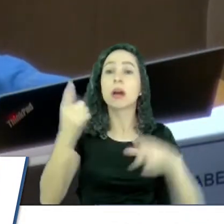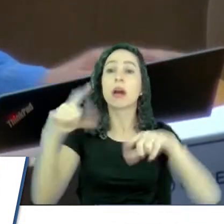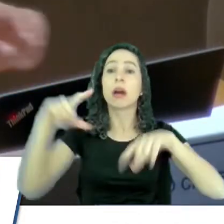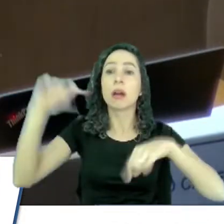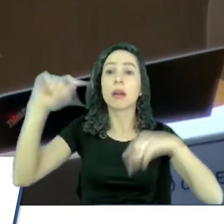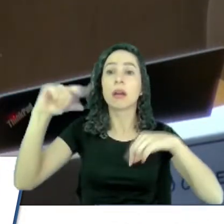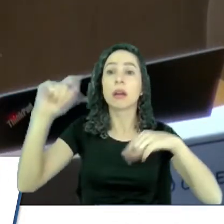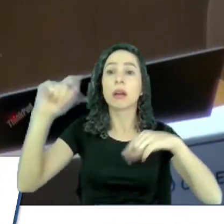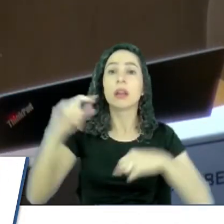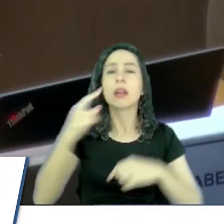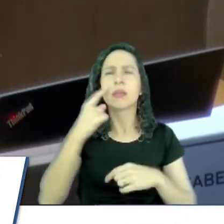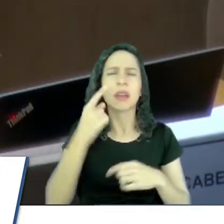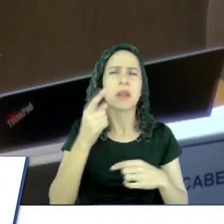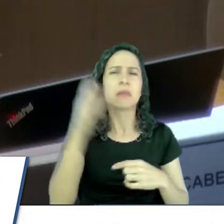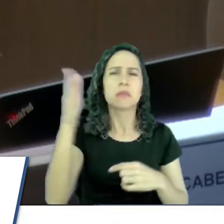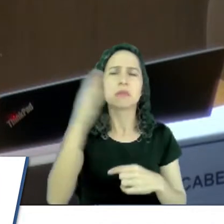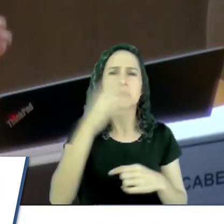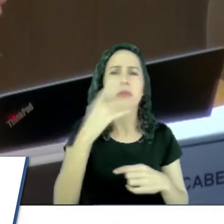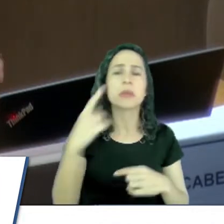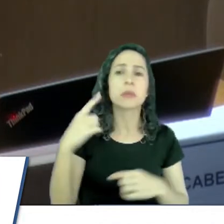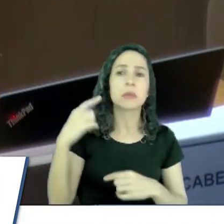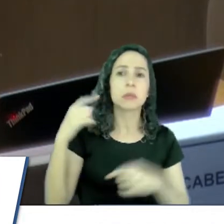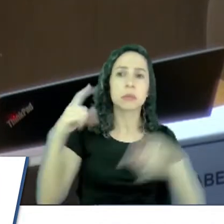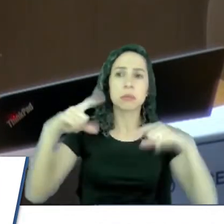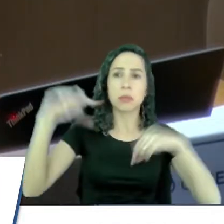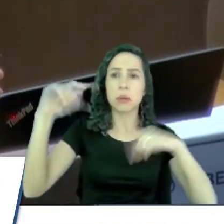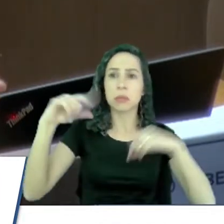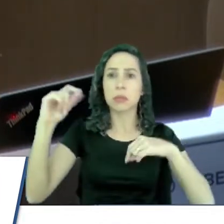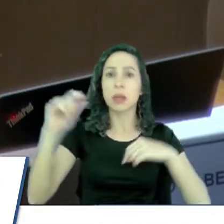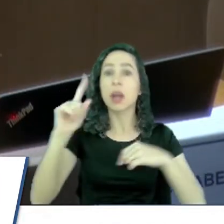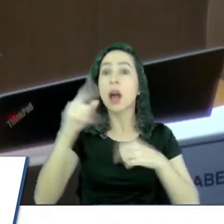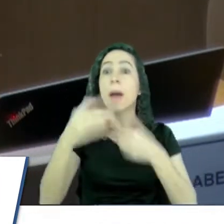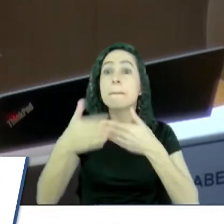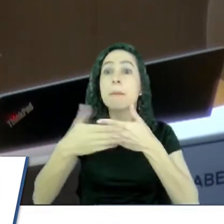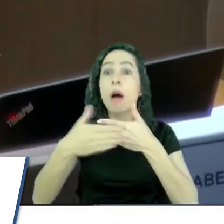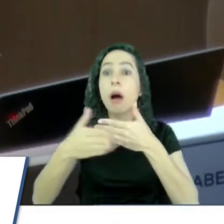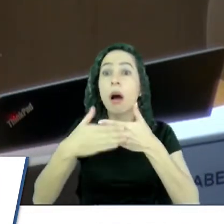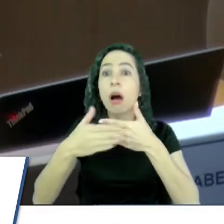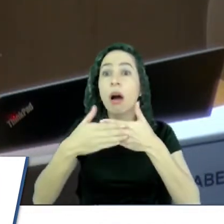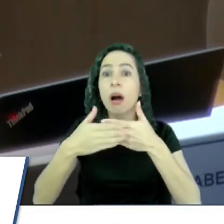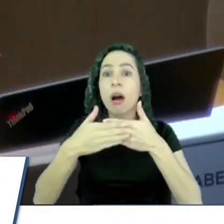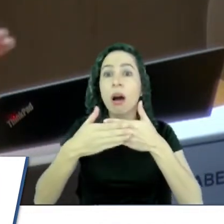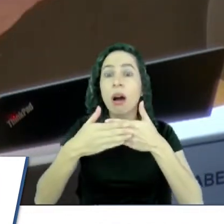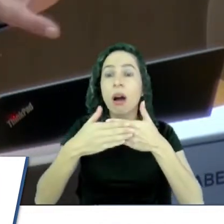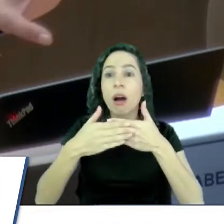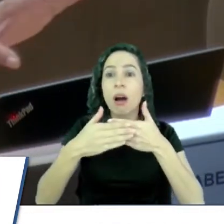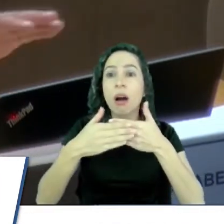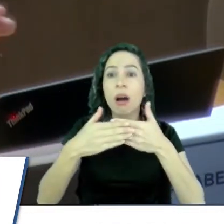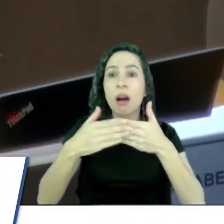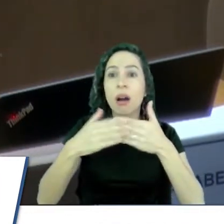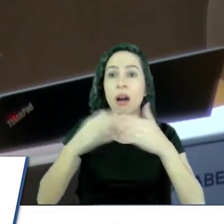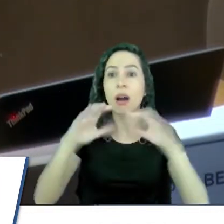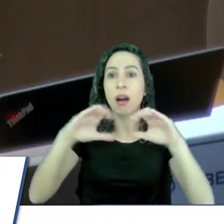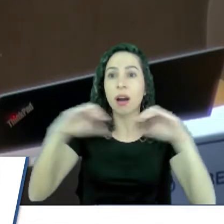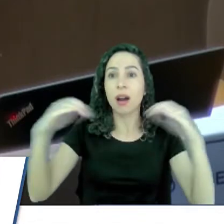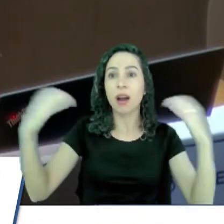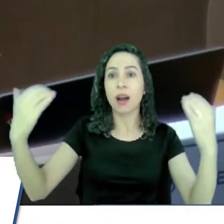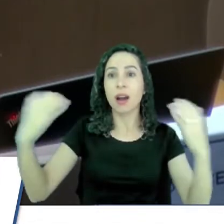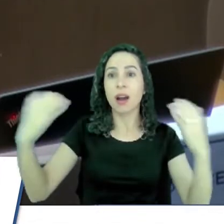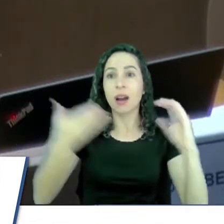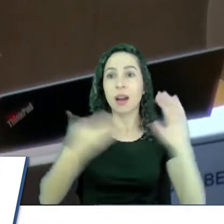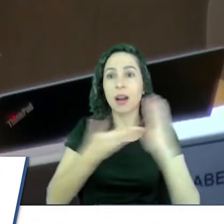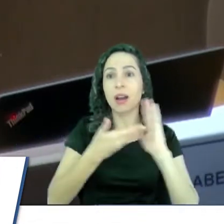aqui, nós vamos em Brasília, lá na porta da Câmara dos Deputados é puro, tem